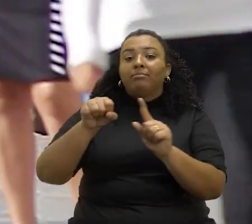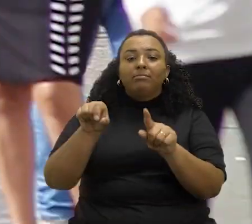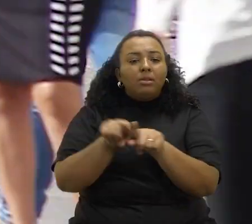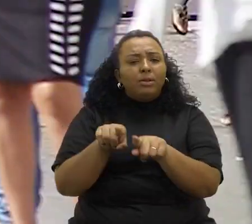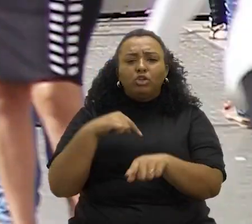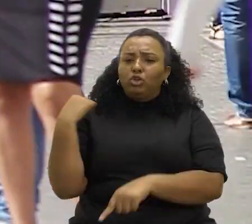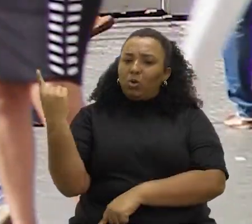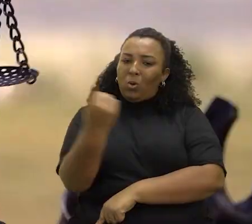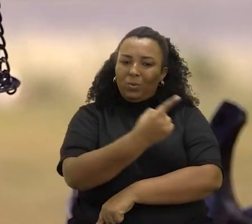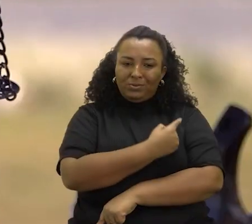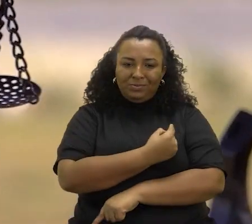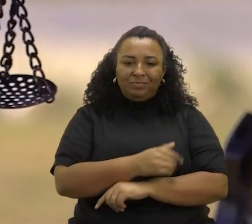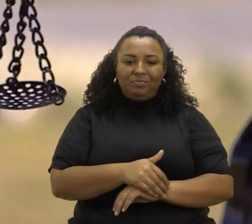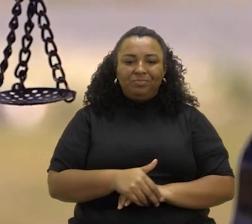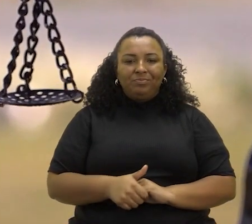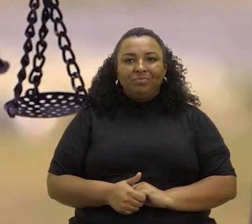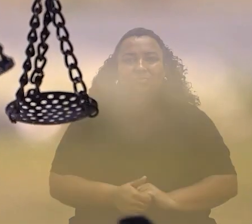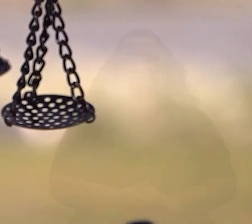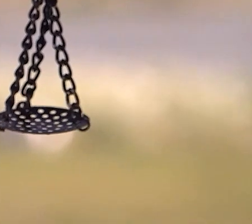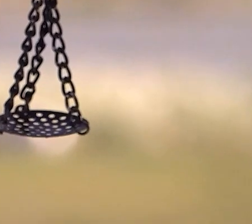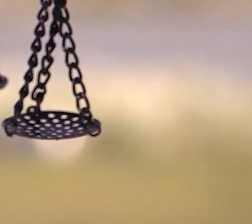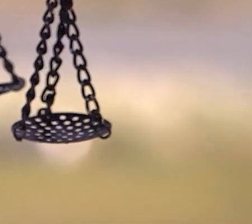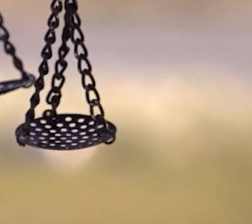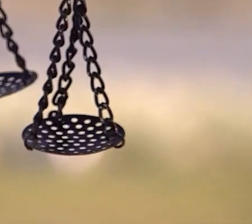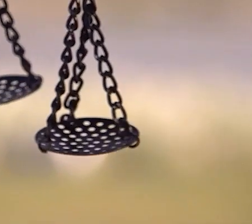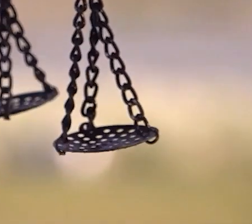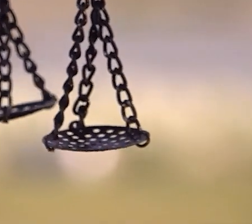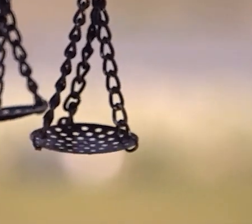da sociedade e de todos nós.